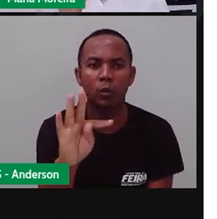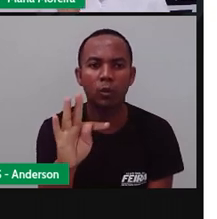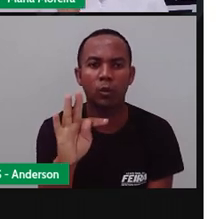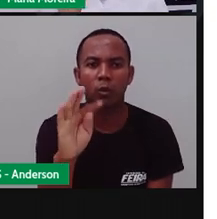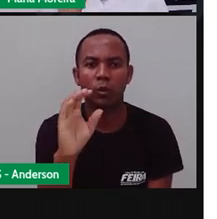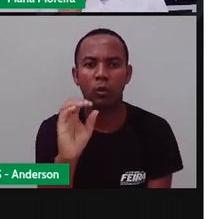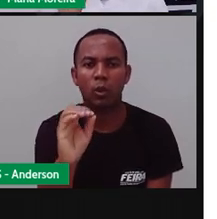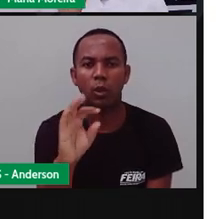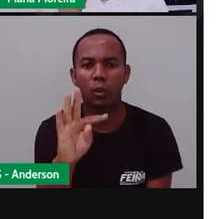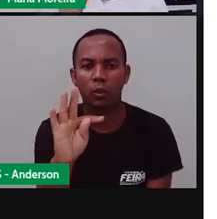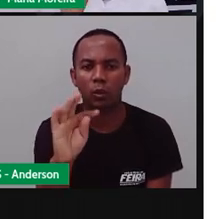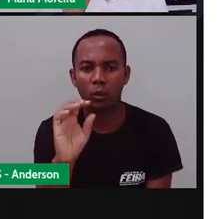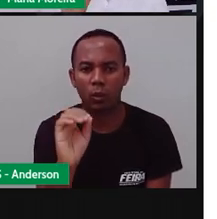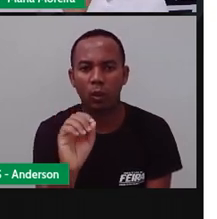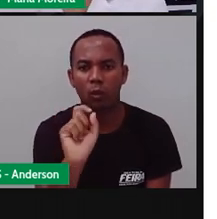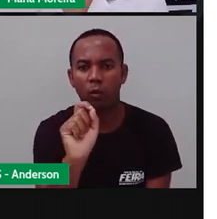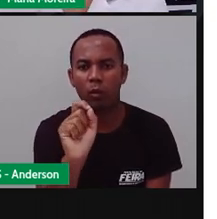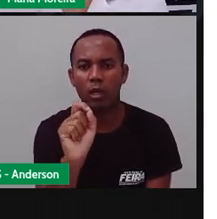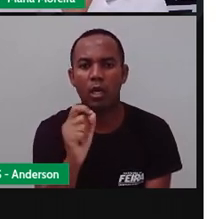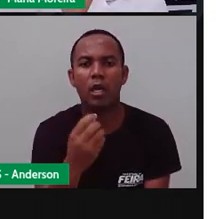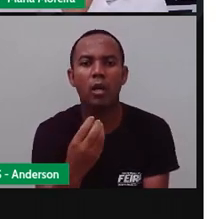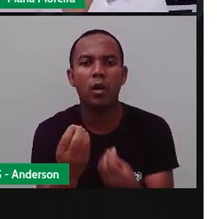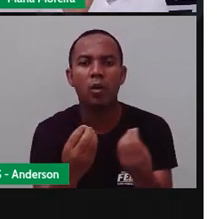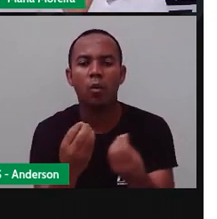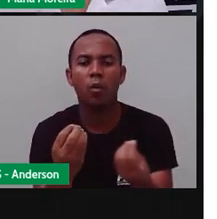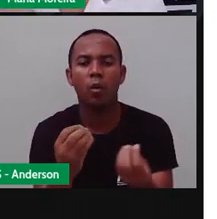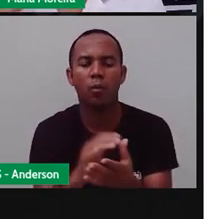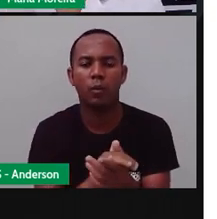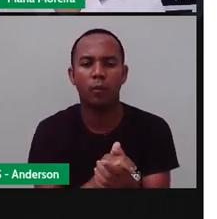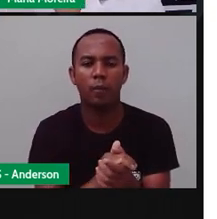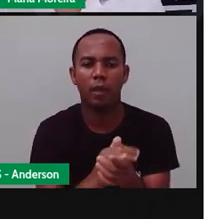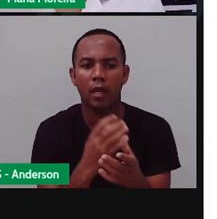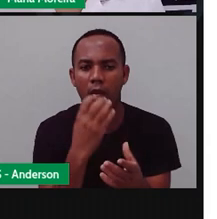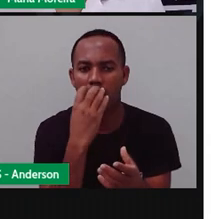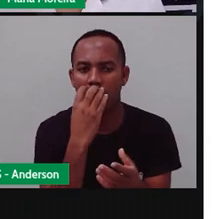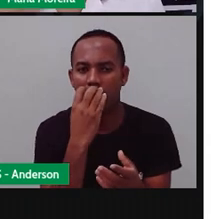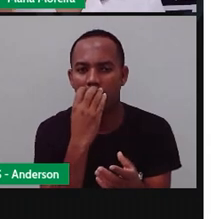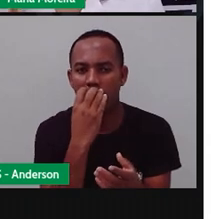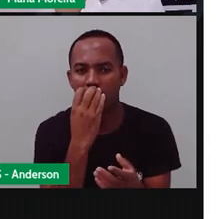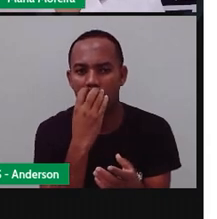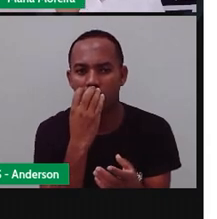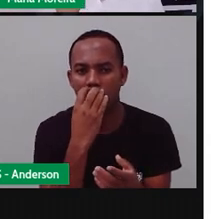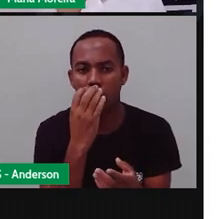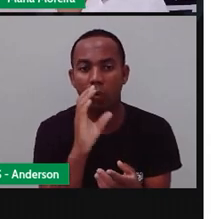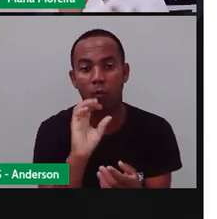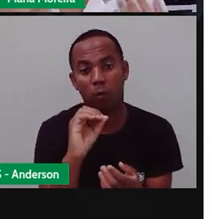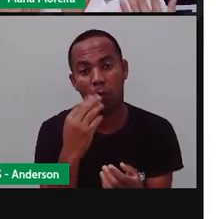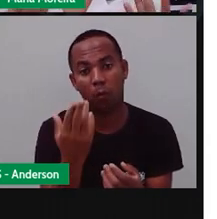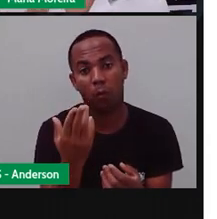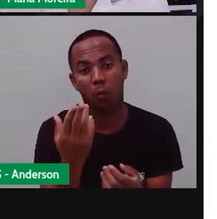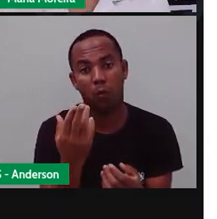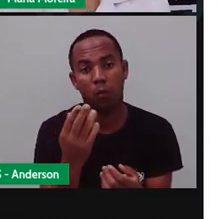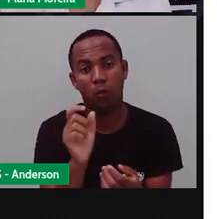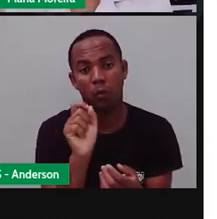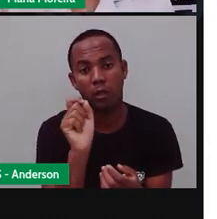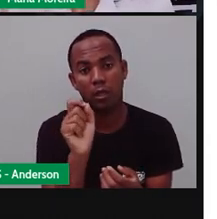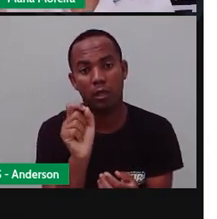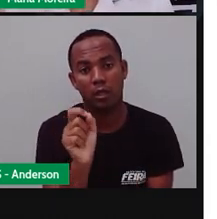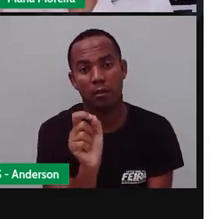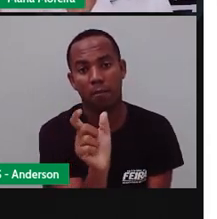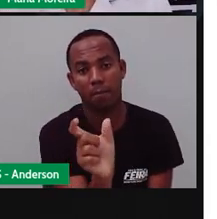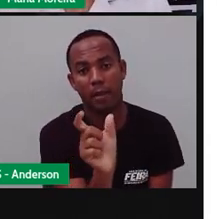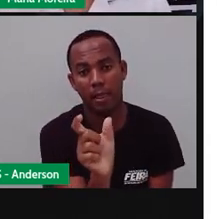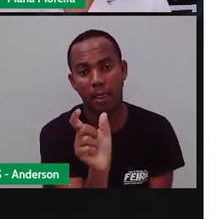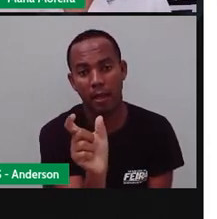Você reparou um detalhe aí, Anderson? Quando eu digo, olha, cão ou cachorro é um substantivo comum, eu